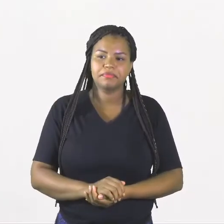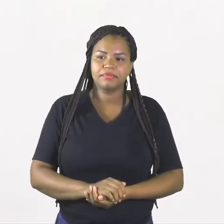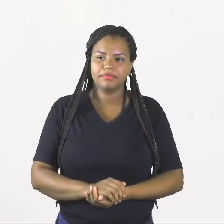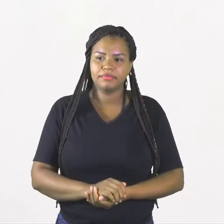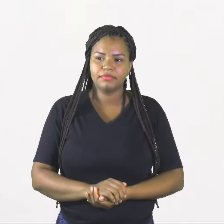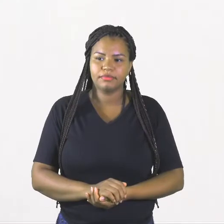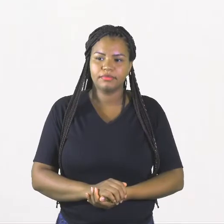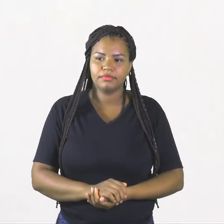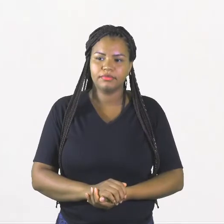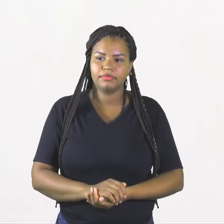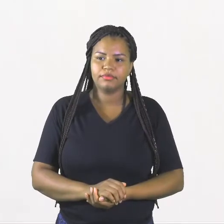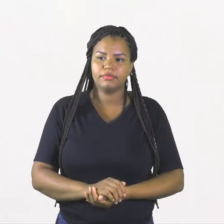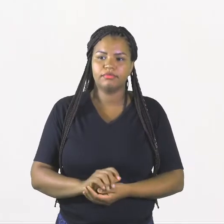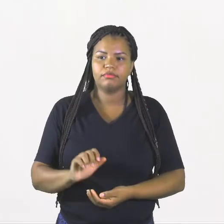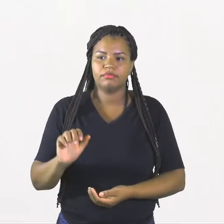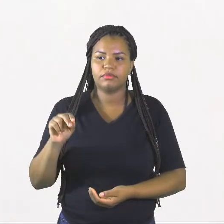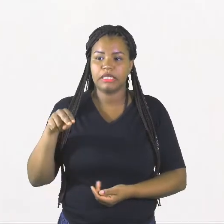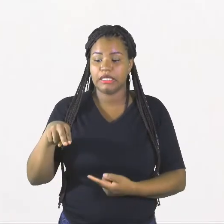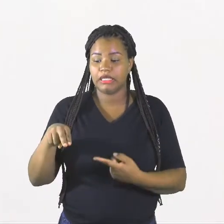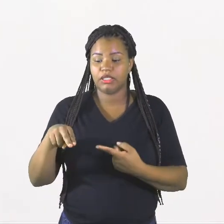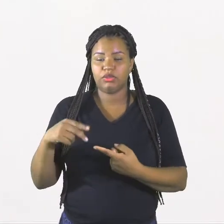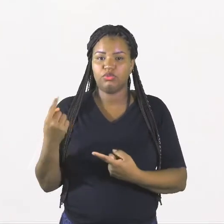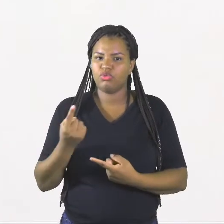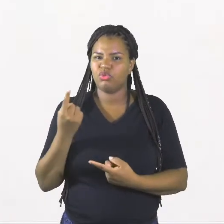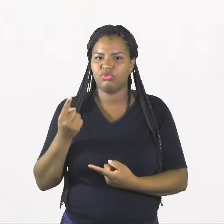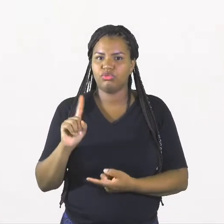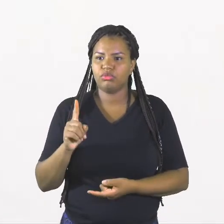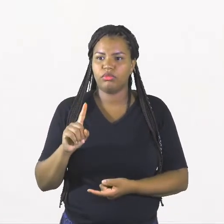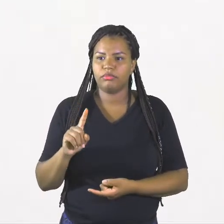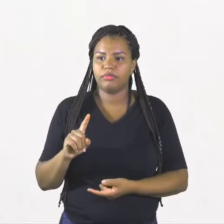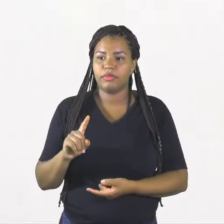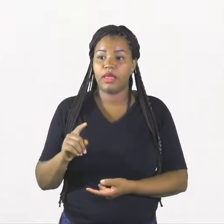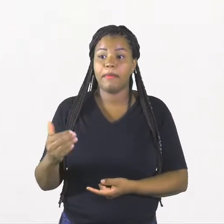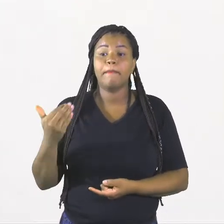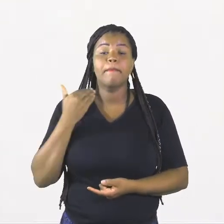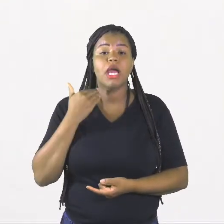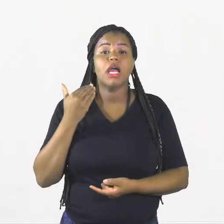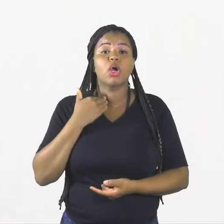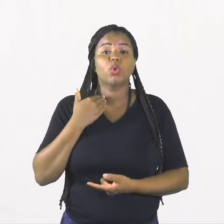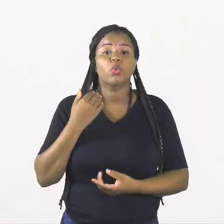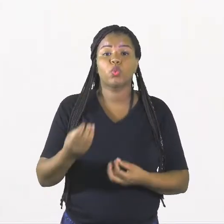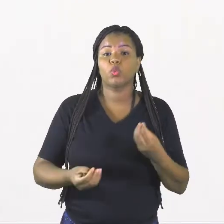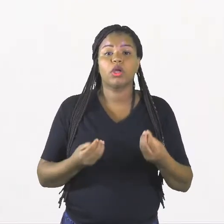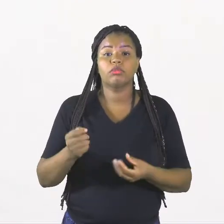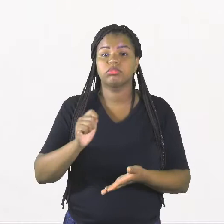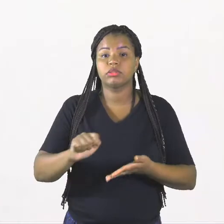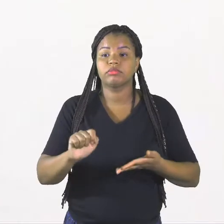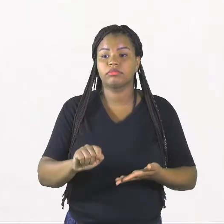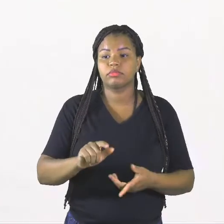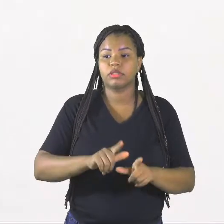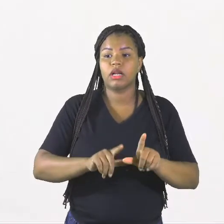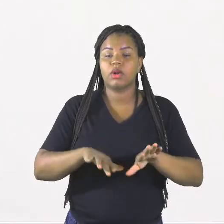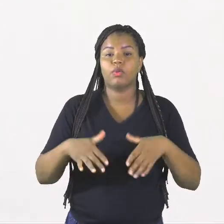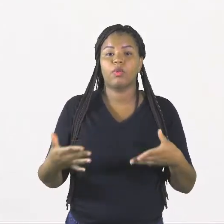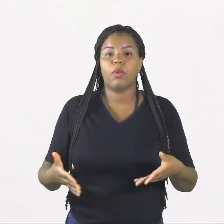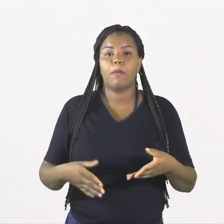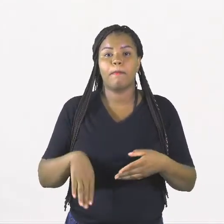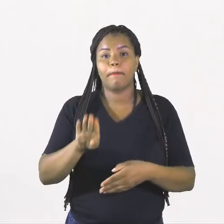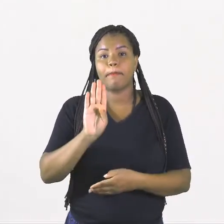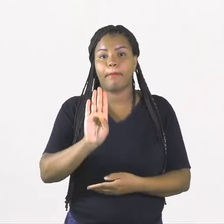O N. Não pode esquecer lá no canto. E banco, Ban. Que letra que é? B.